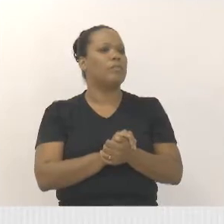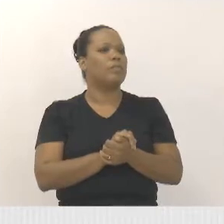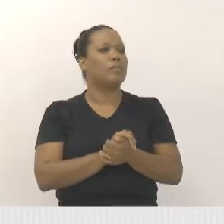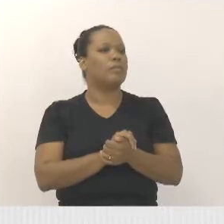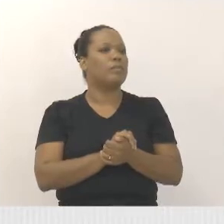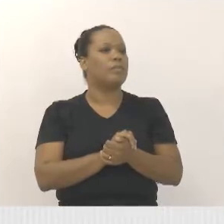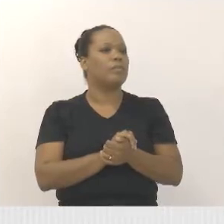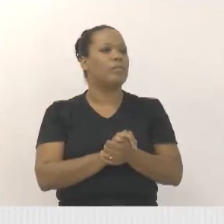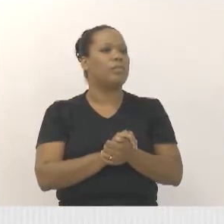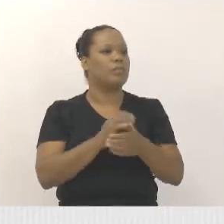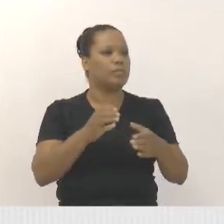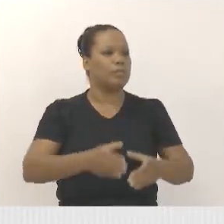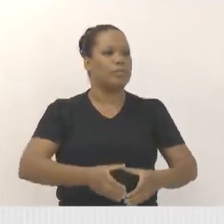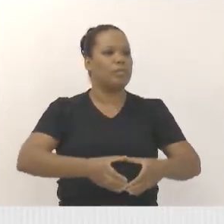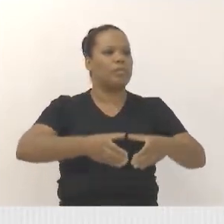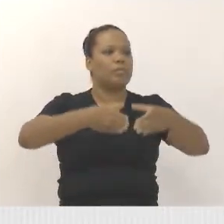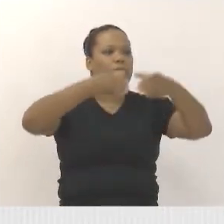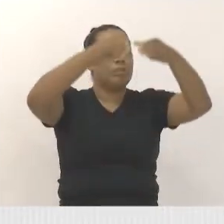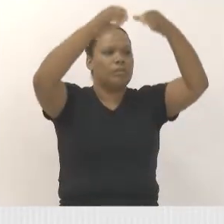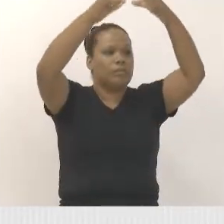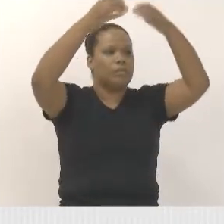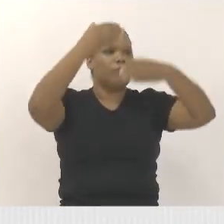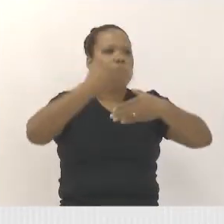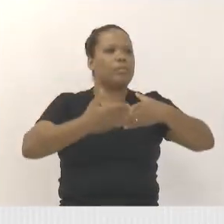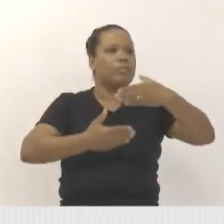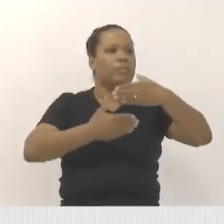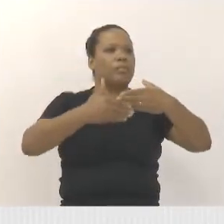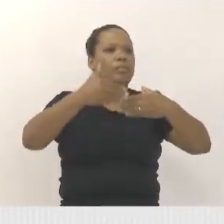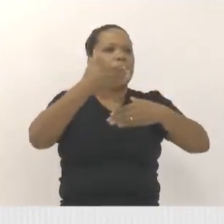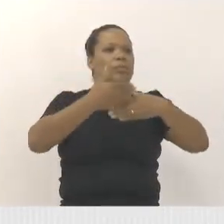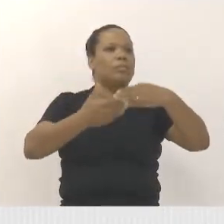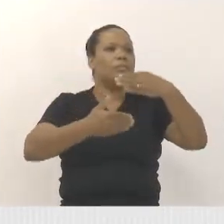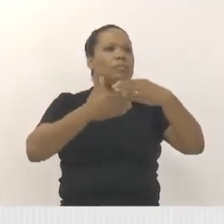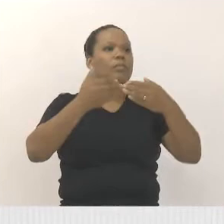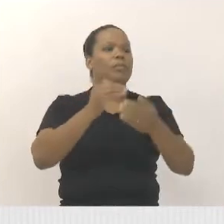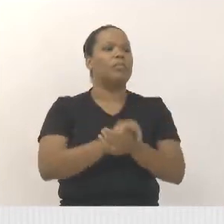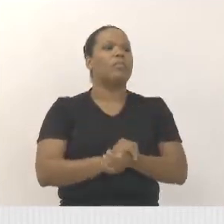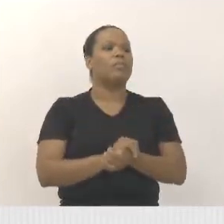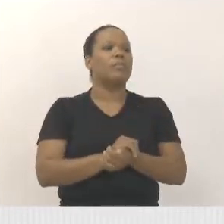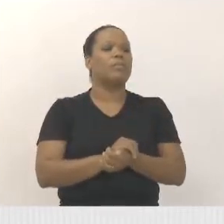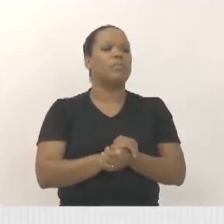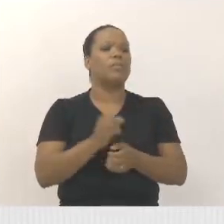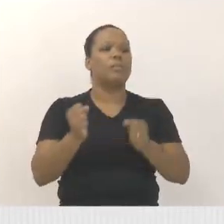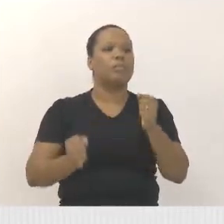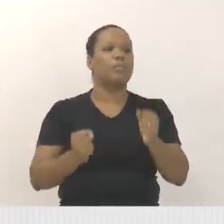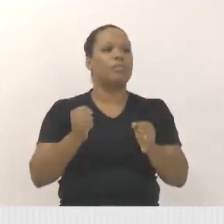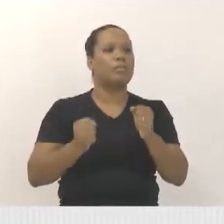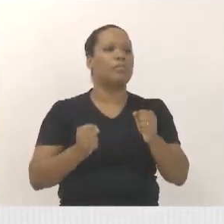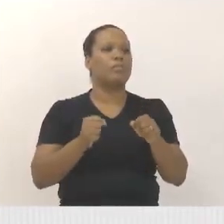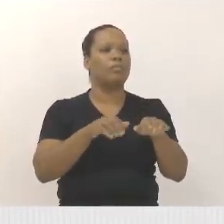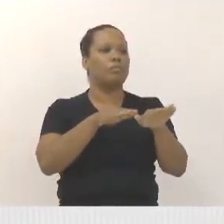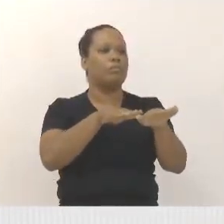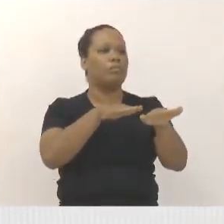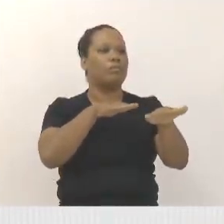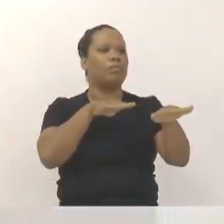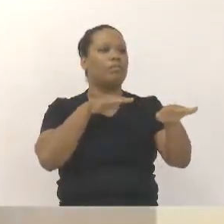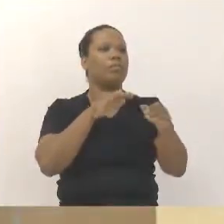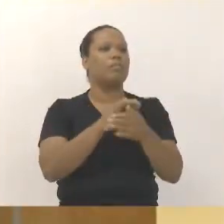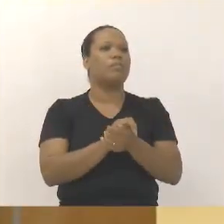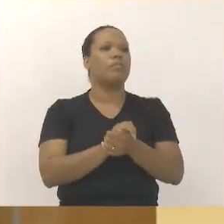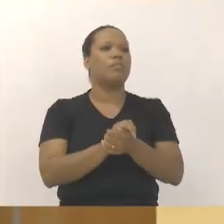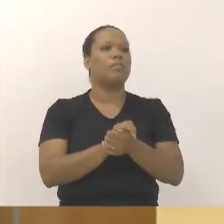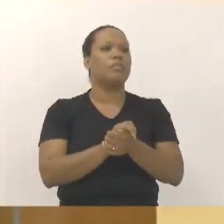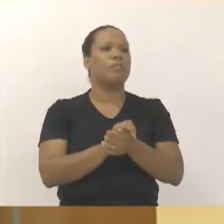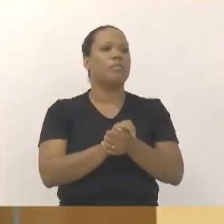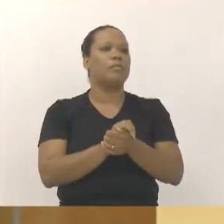mais torres. Então, quantos veículos envolvidos nessa situação deixariam... Pode tirar, não está